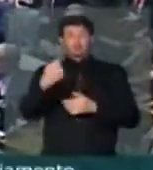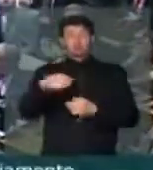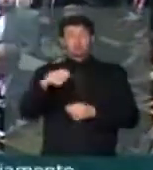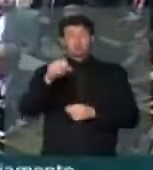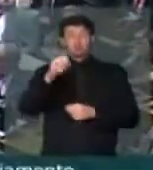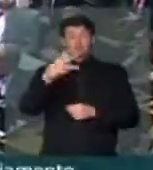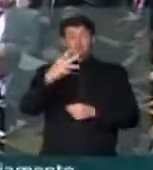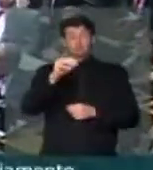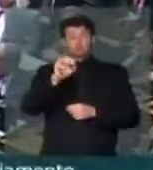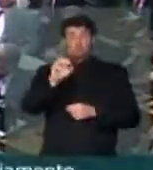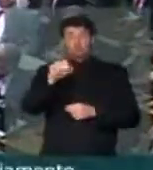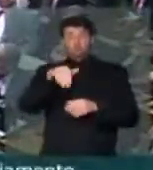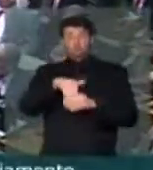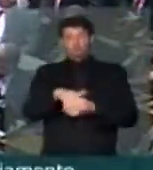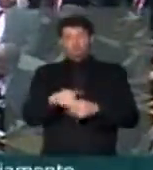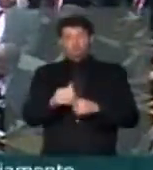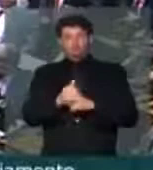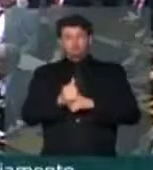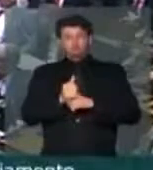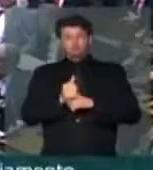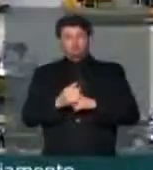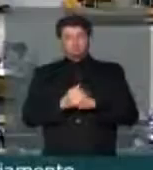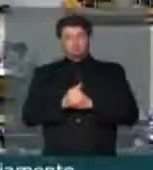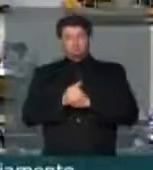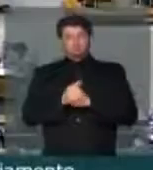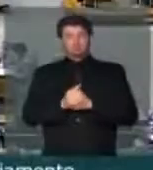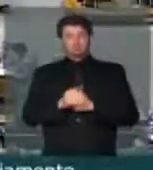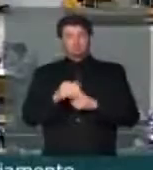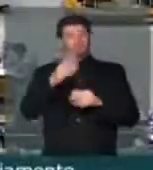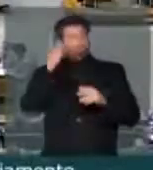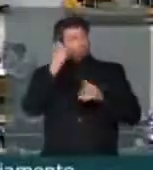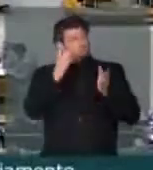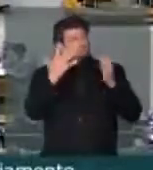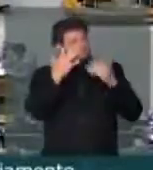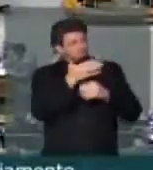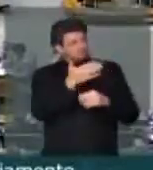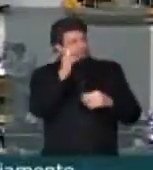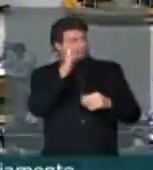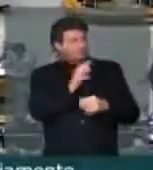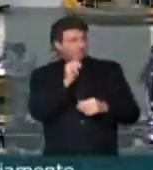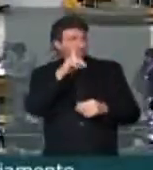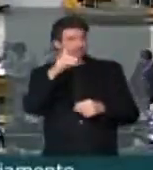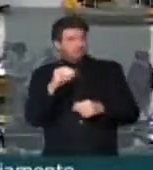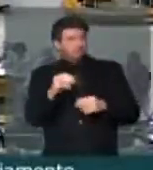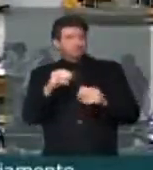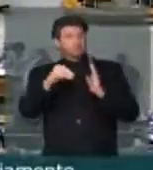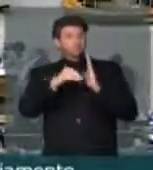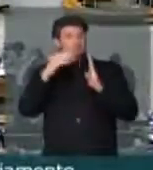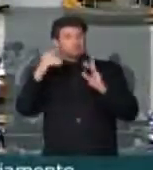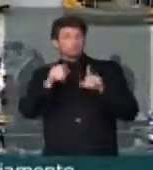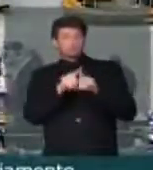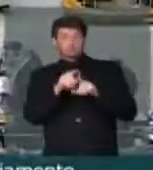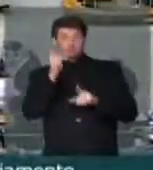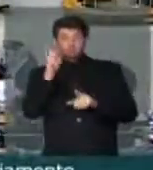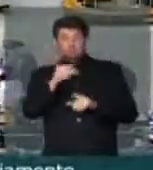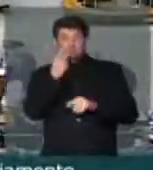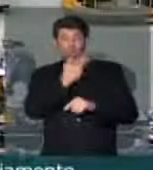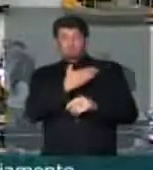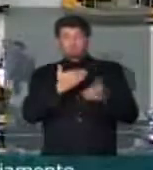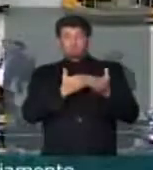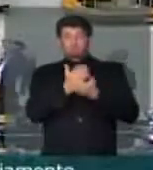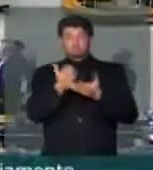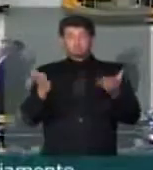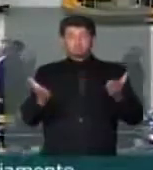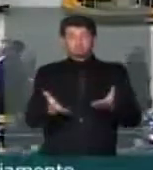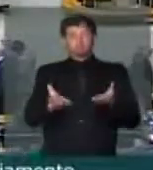Presidente, parabenizar o deputado Arnaldo Faria de Sá. Deputado Arnaldo, parabenizar a V. Exª. O Senado, como o Exª já registrou aqui, acaba